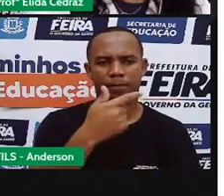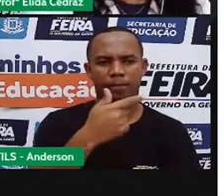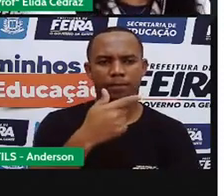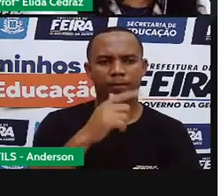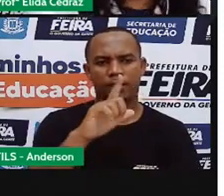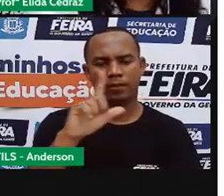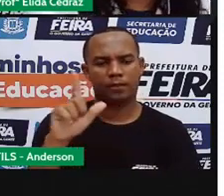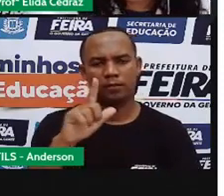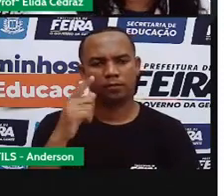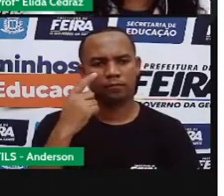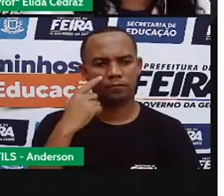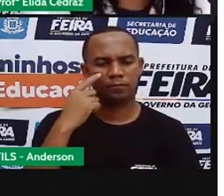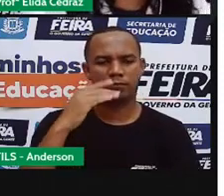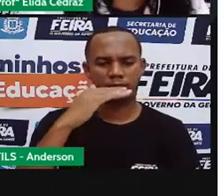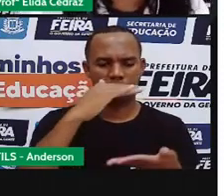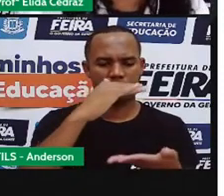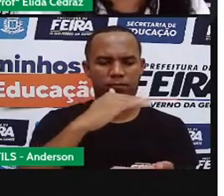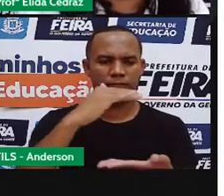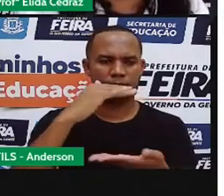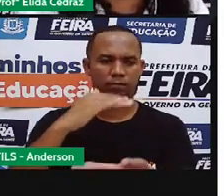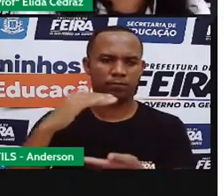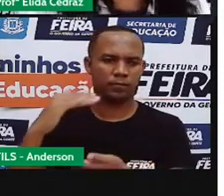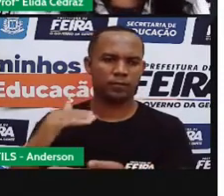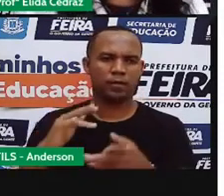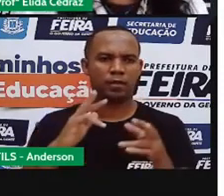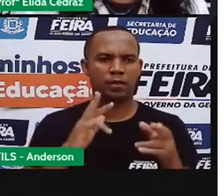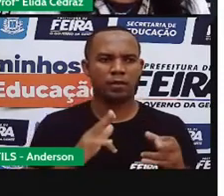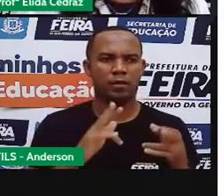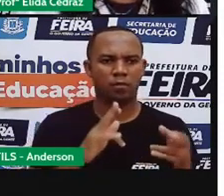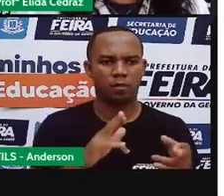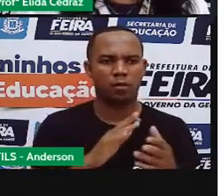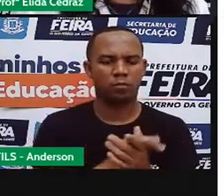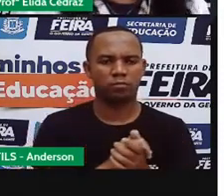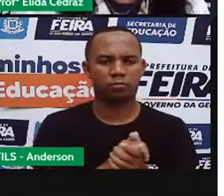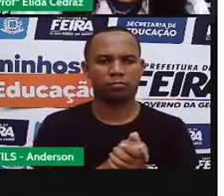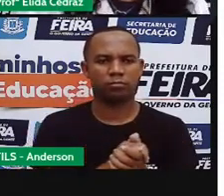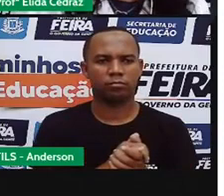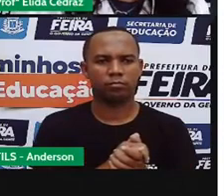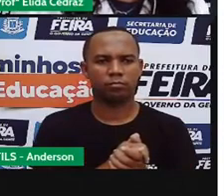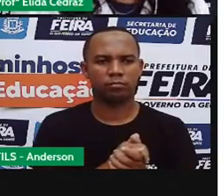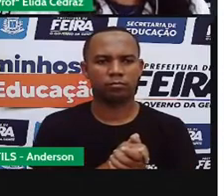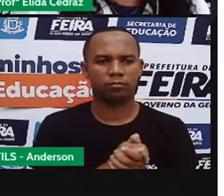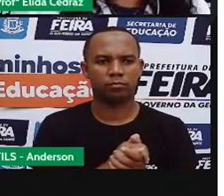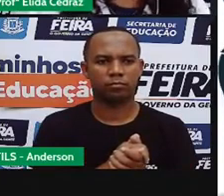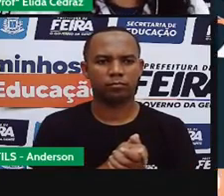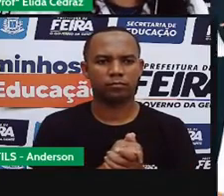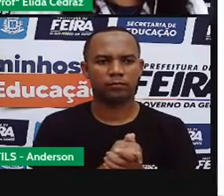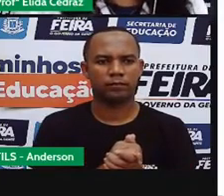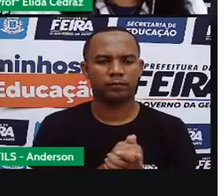10 garrafas de 2 litros é igual a 20 litros de água. Então,